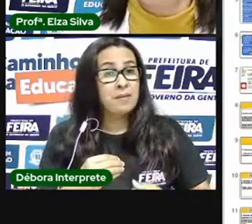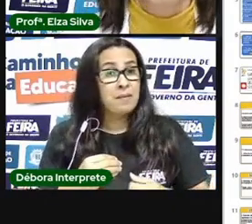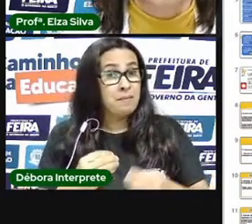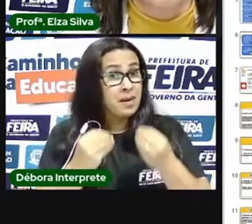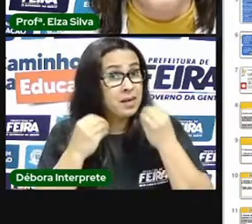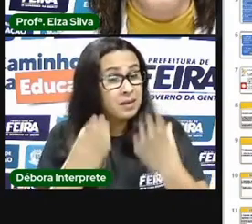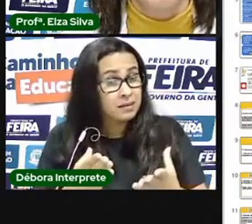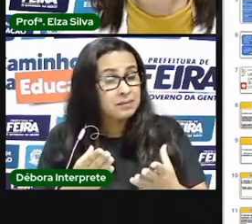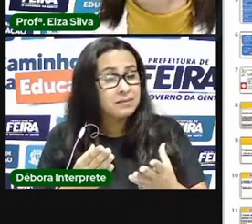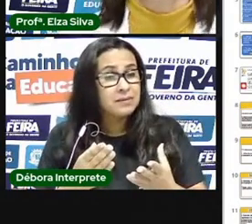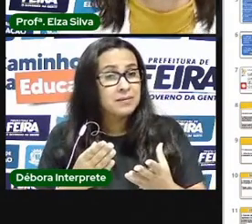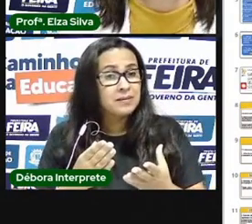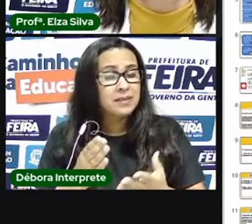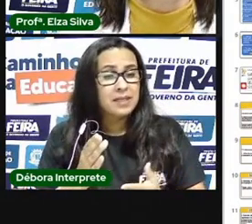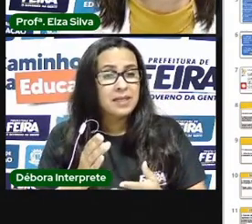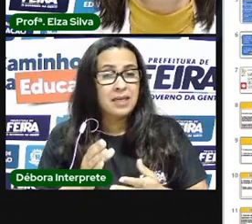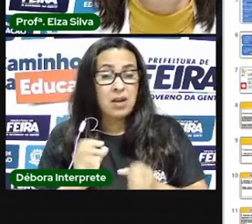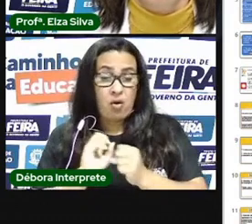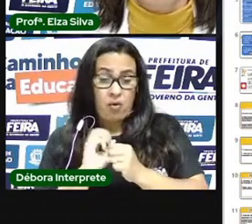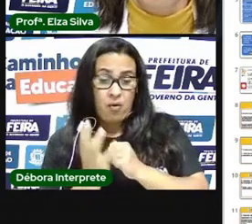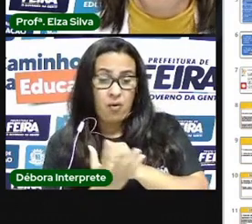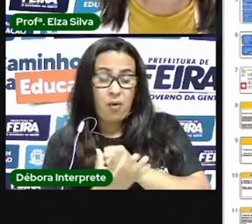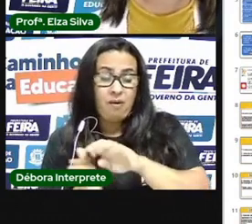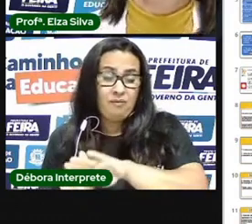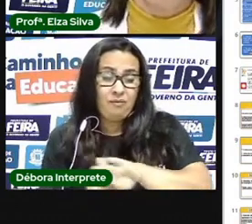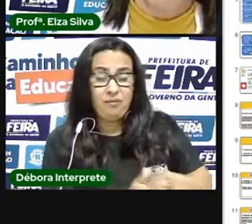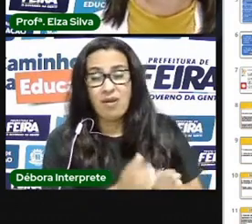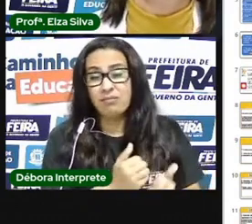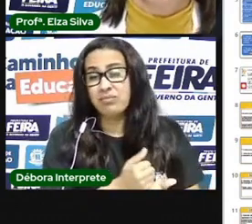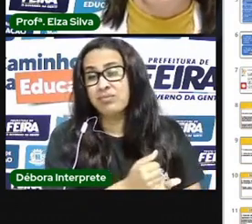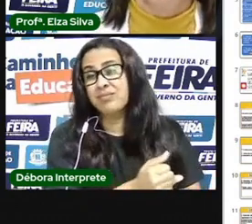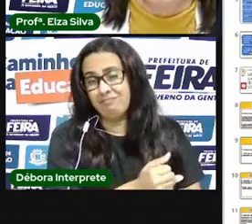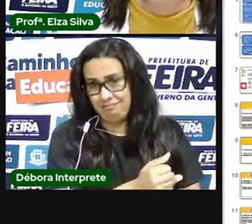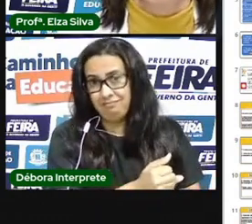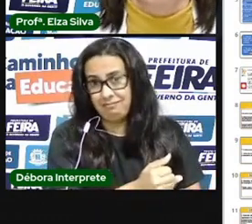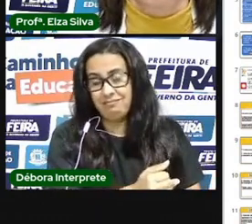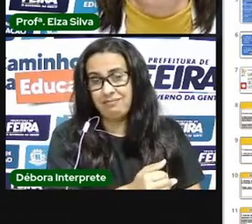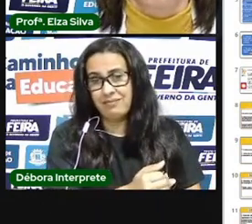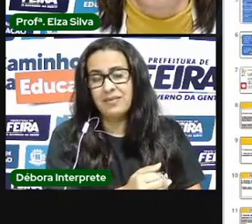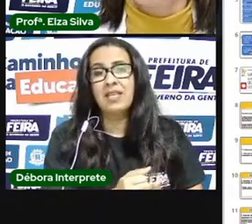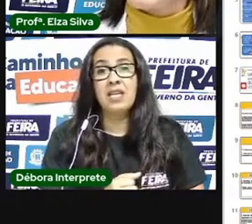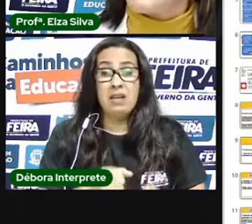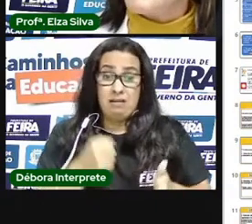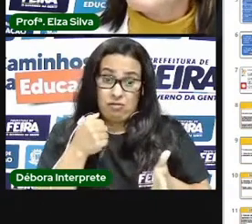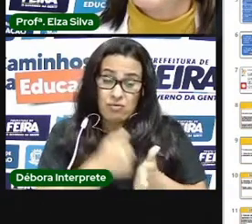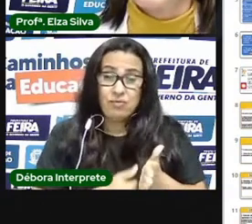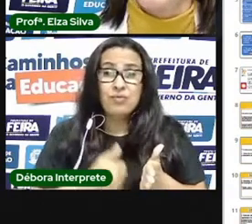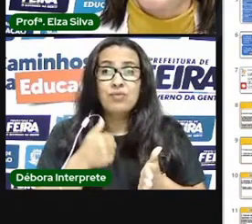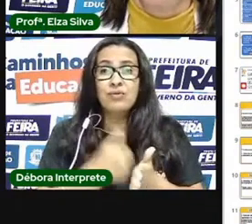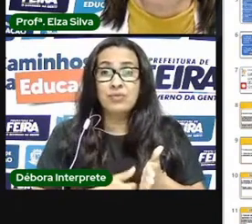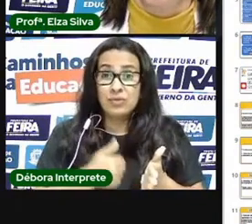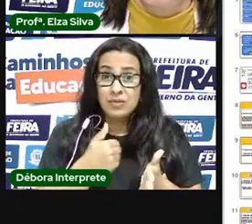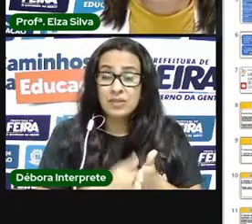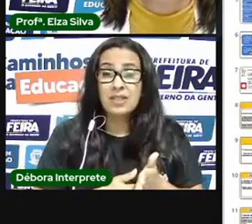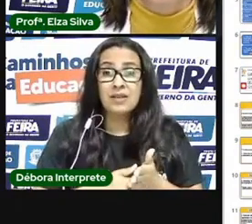com essa dor que é do mundo. E a luta continua de segundo a segundo. Os anjos de